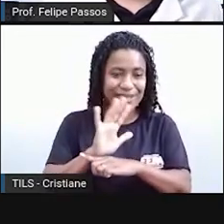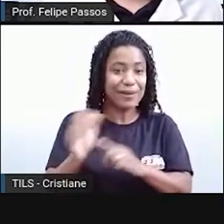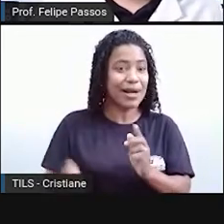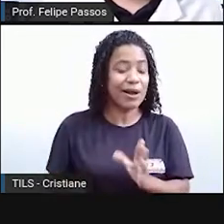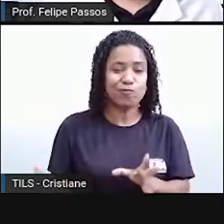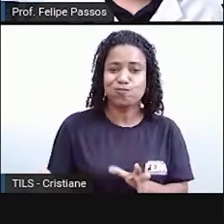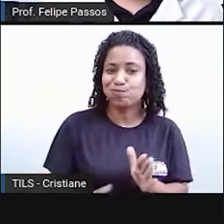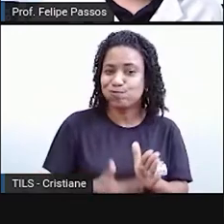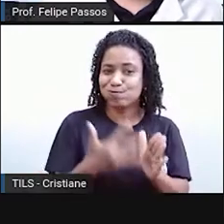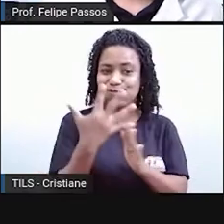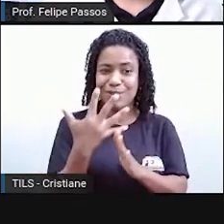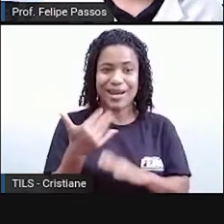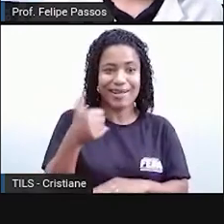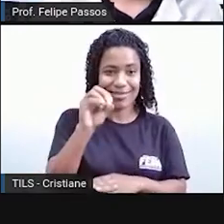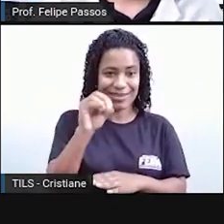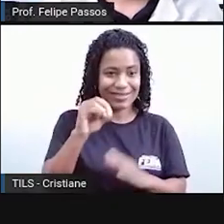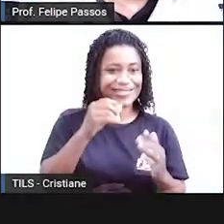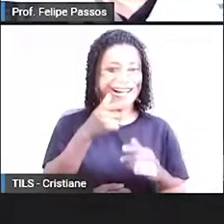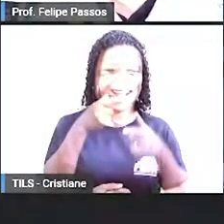faladas no mundo. Bora ver?